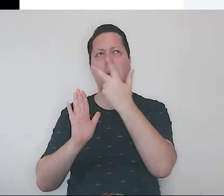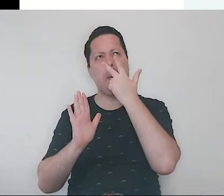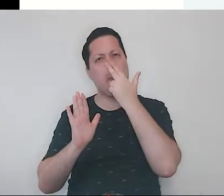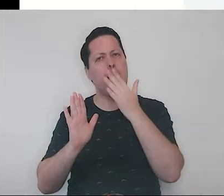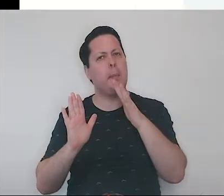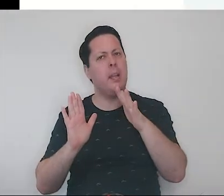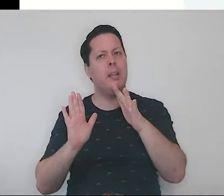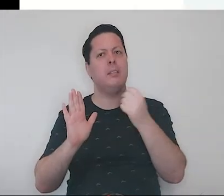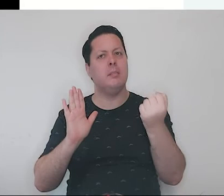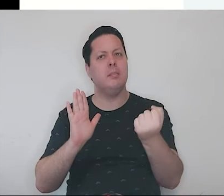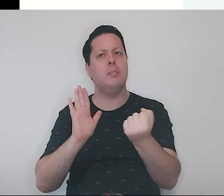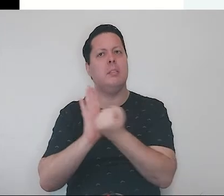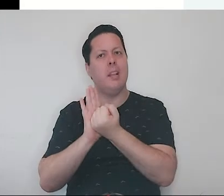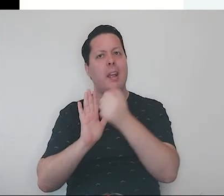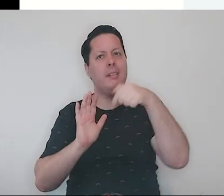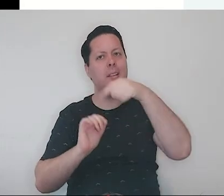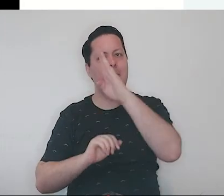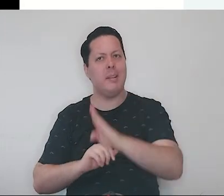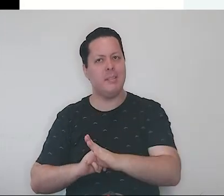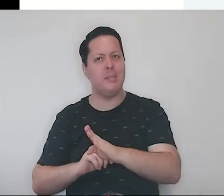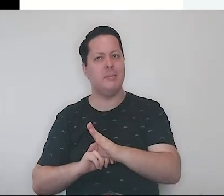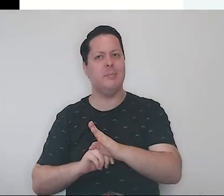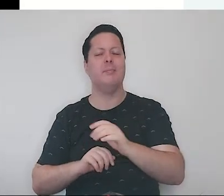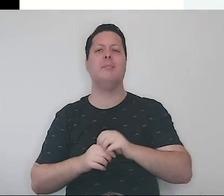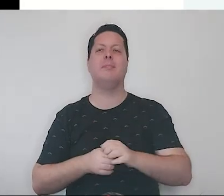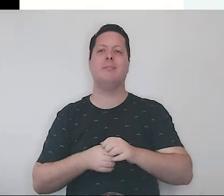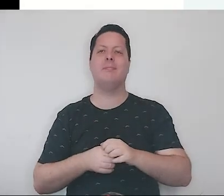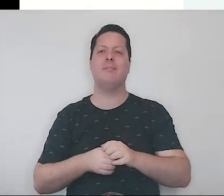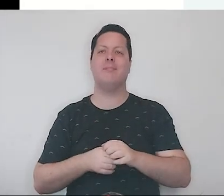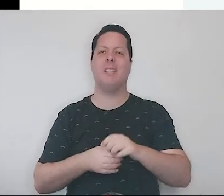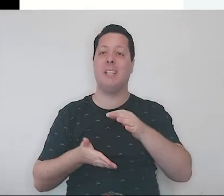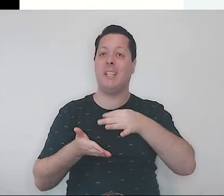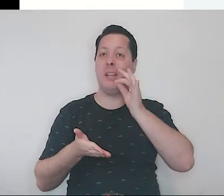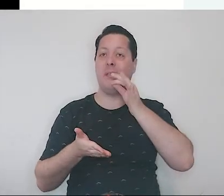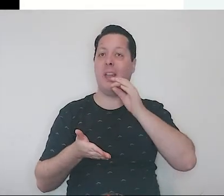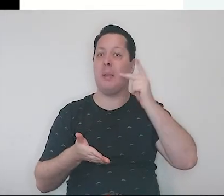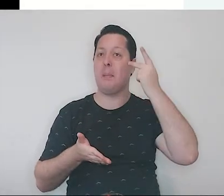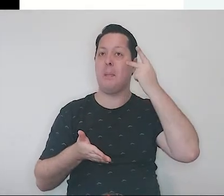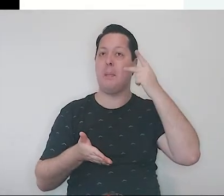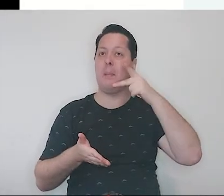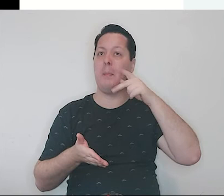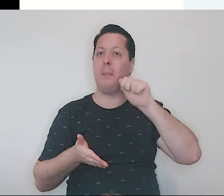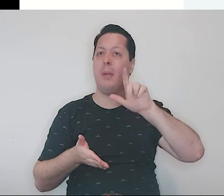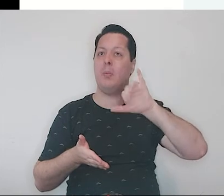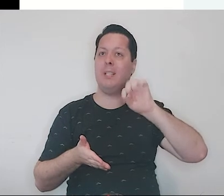símbolo de escudo brasileiro, café paulista, embaixo está escrito Japão.